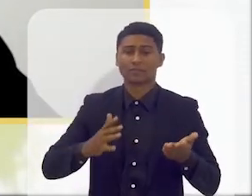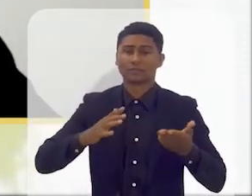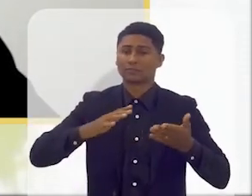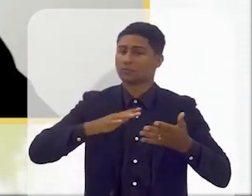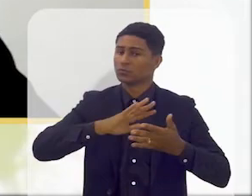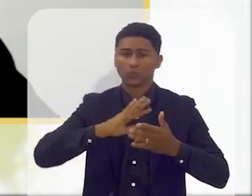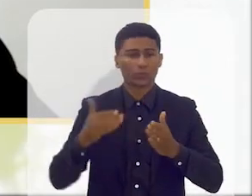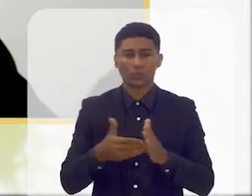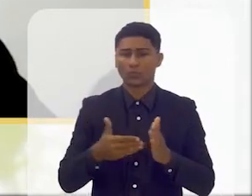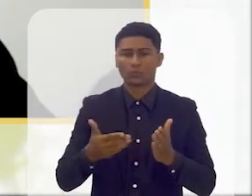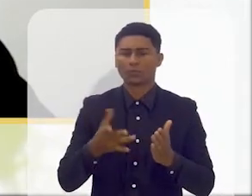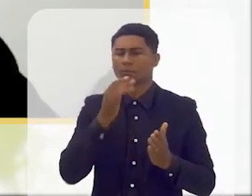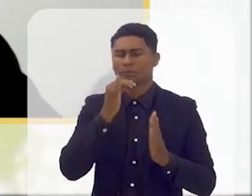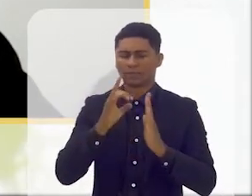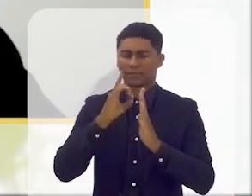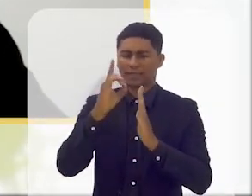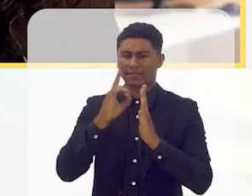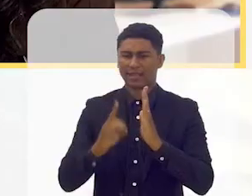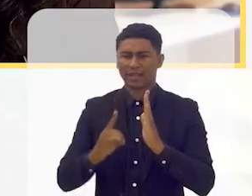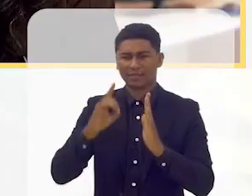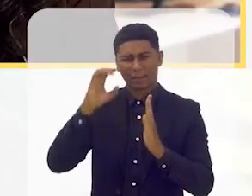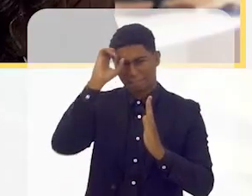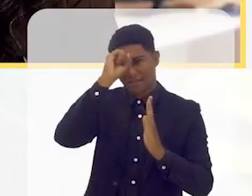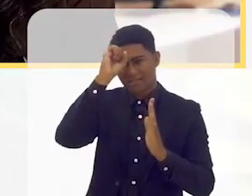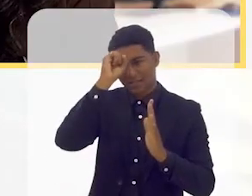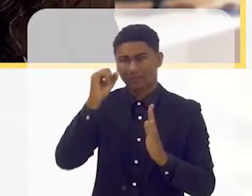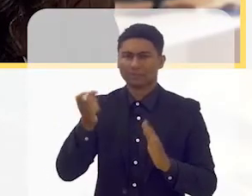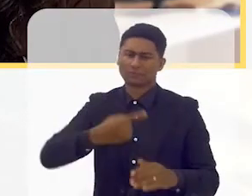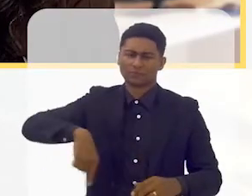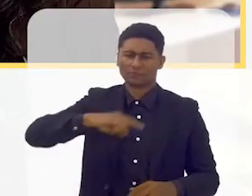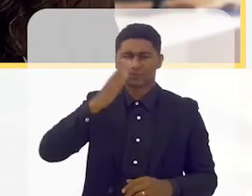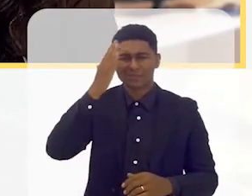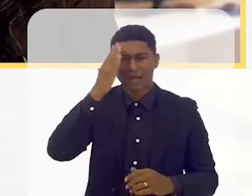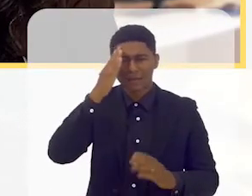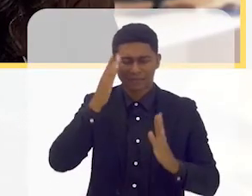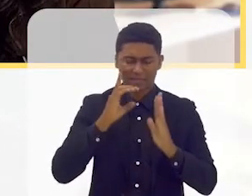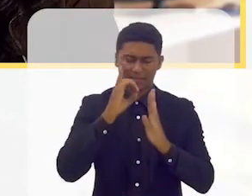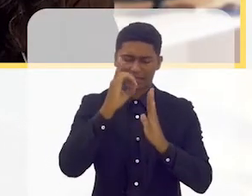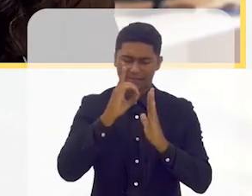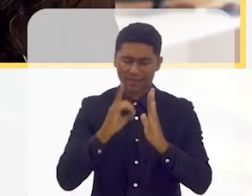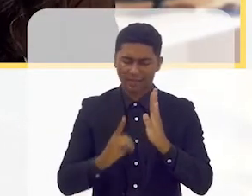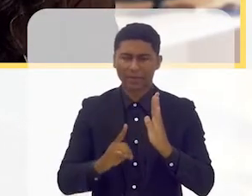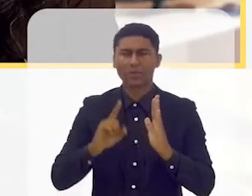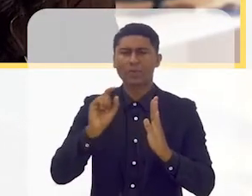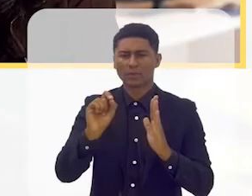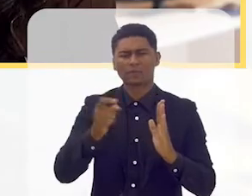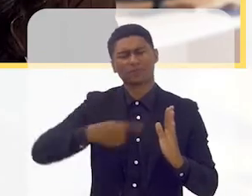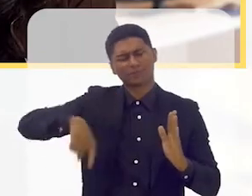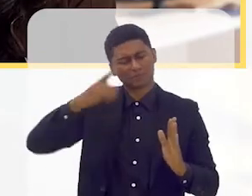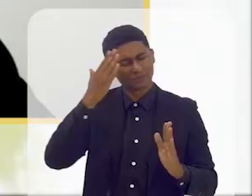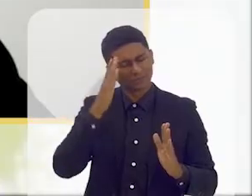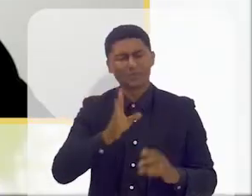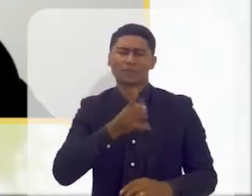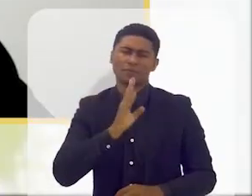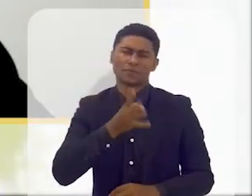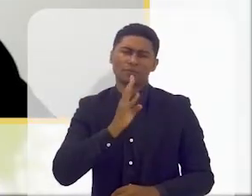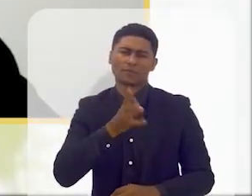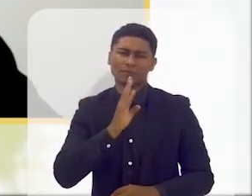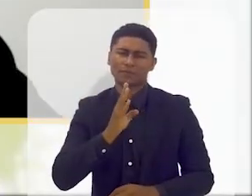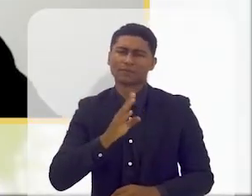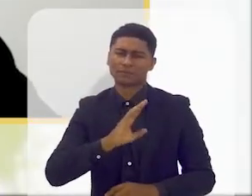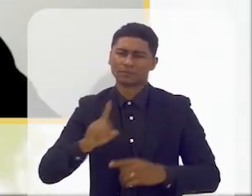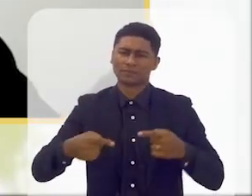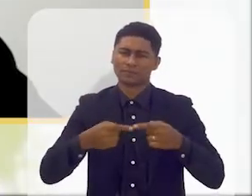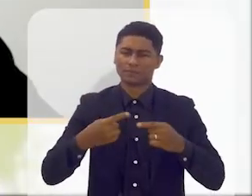universal das aprendizagens? Todos nós sabemos o que é o design. Faz parte da nossa vida. Todos nós sabemos que